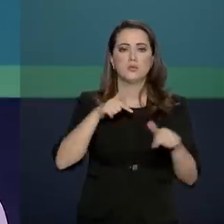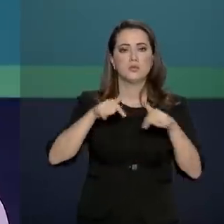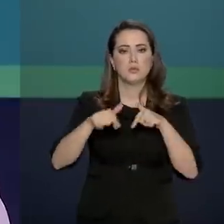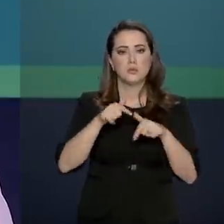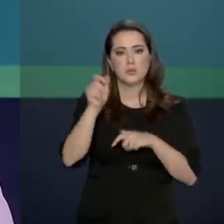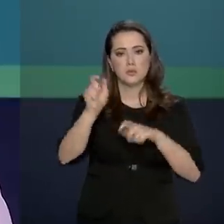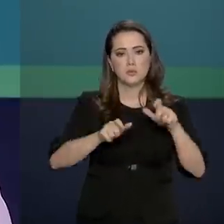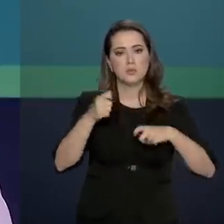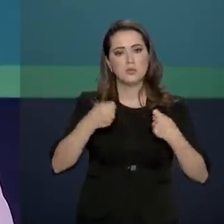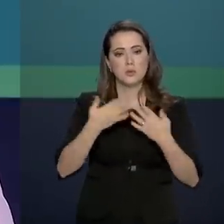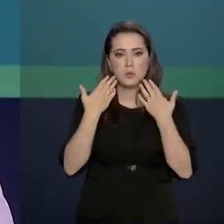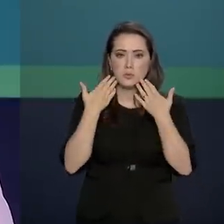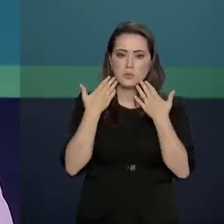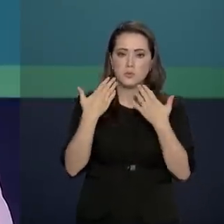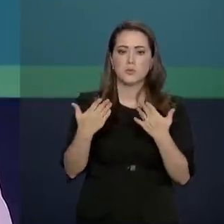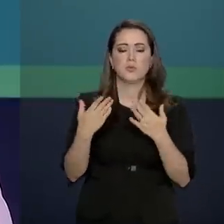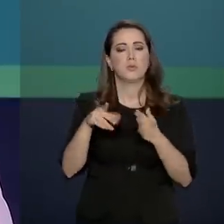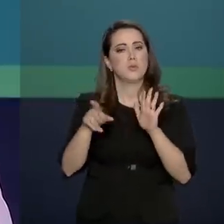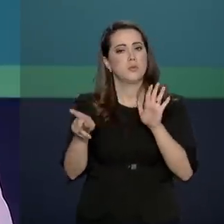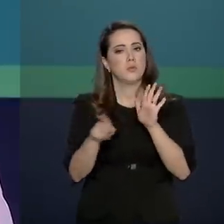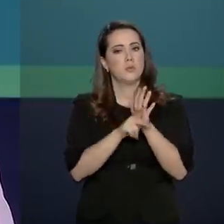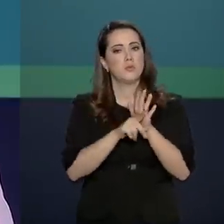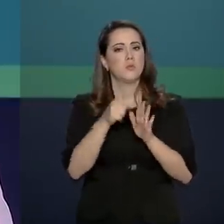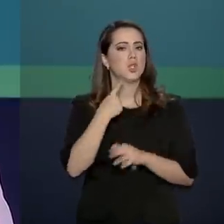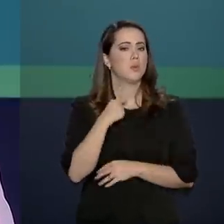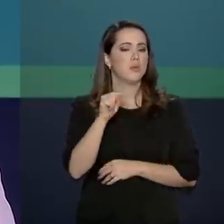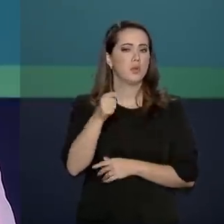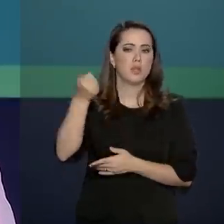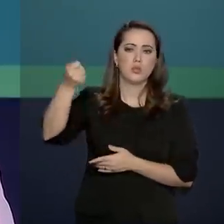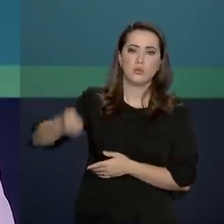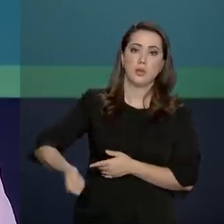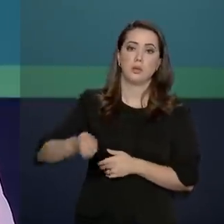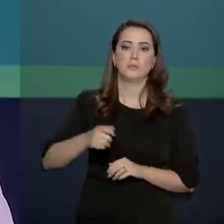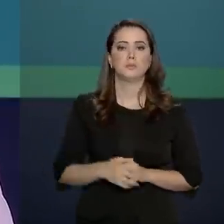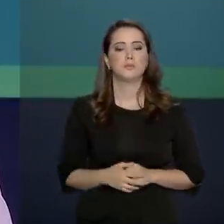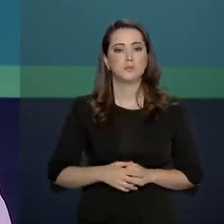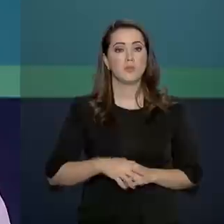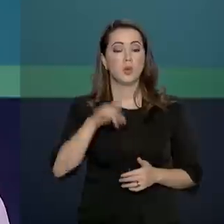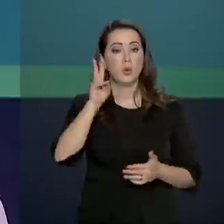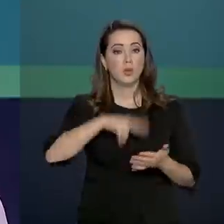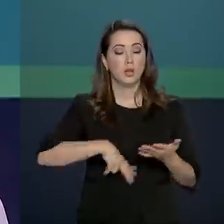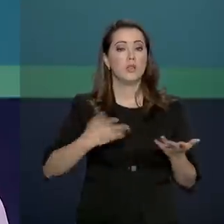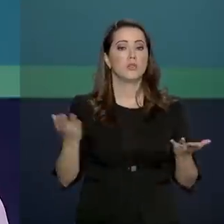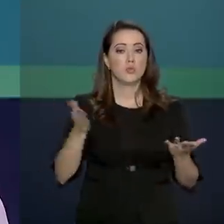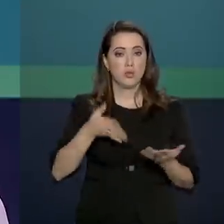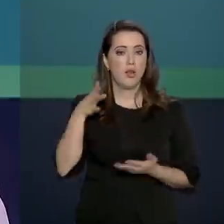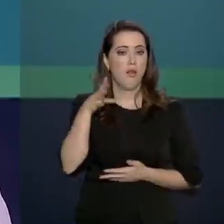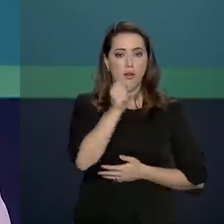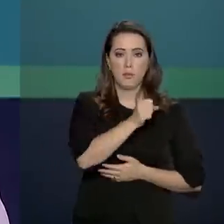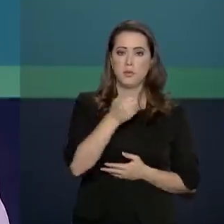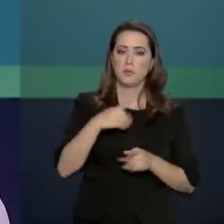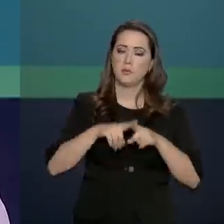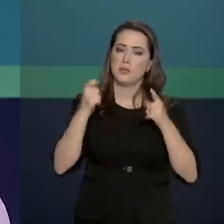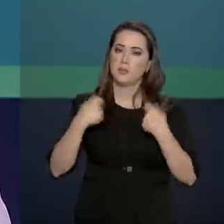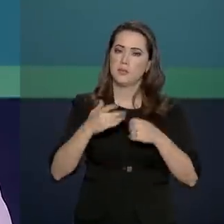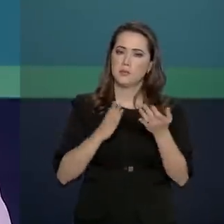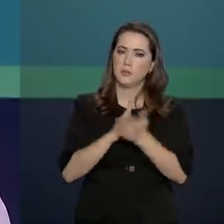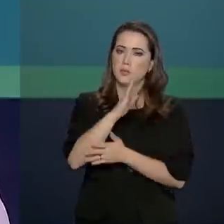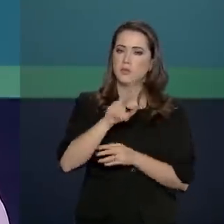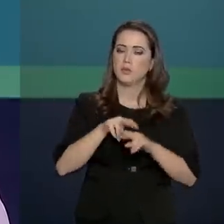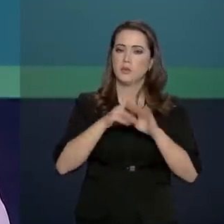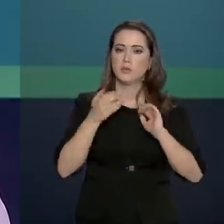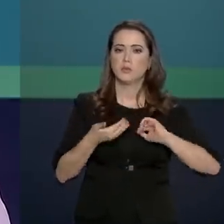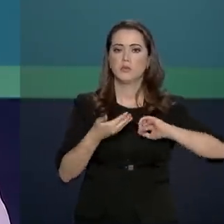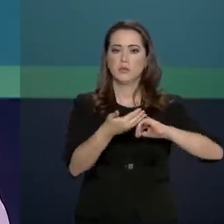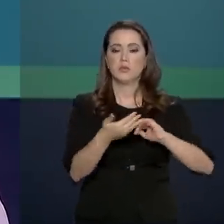trabalhadores que precisam manifestar a vontade de contribuir. O texto vale imediatamente, mas precisa ser